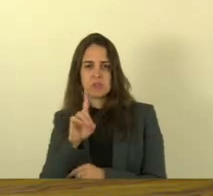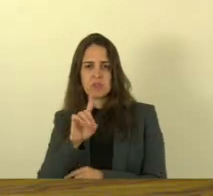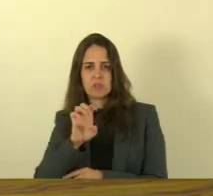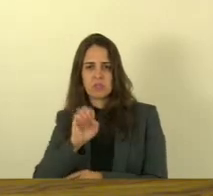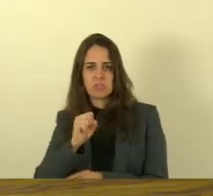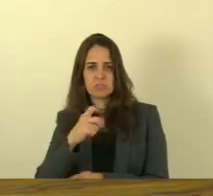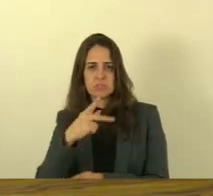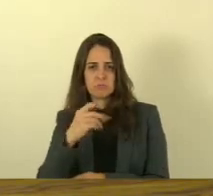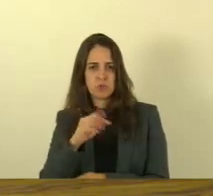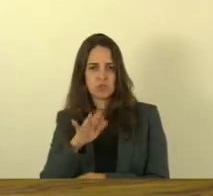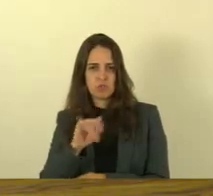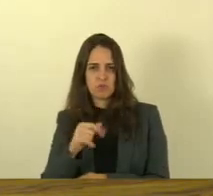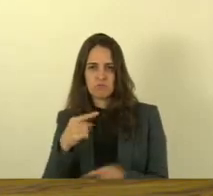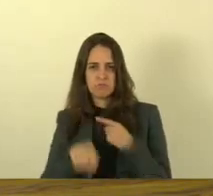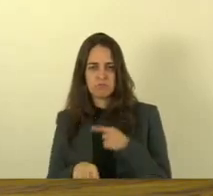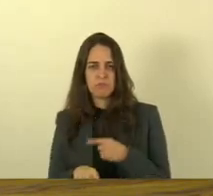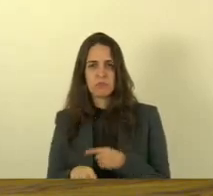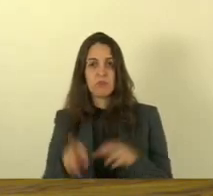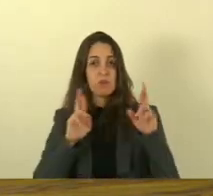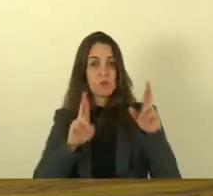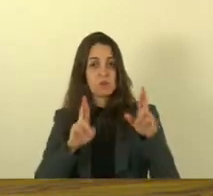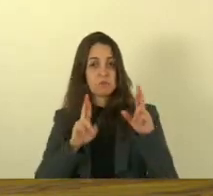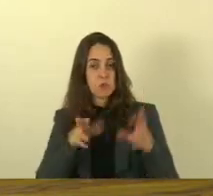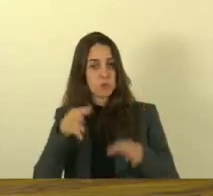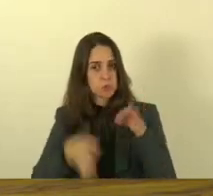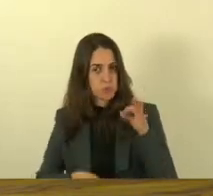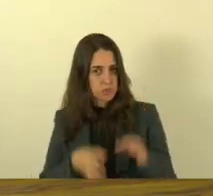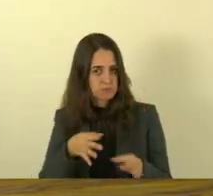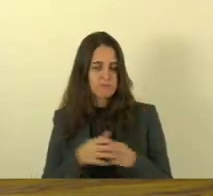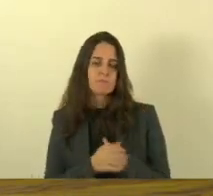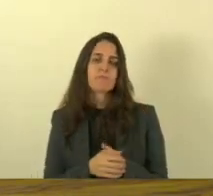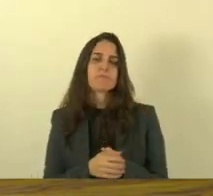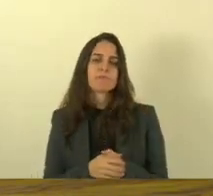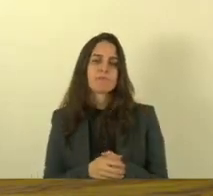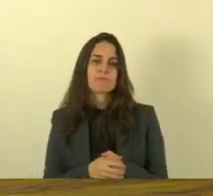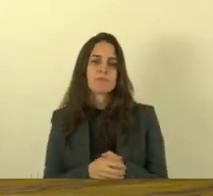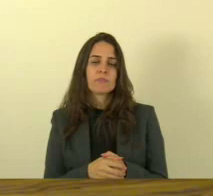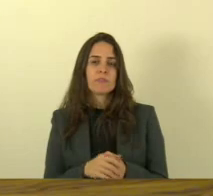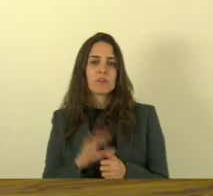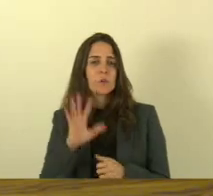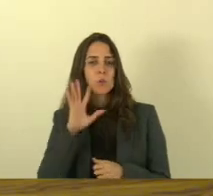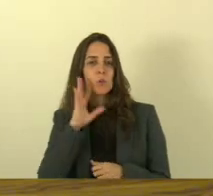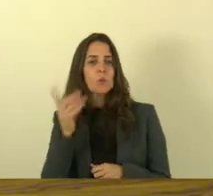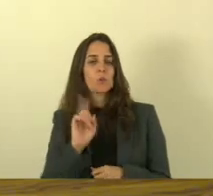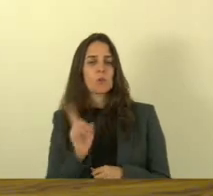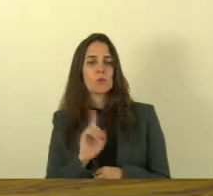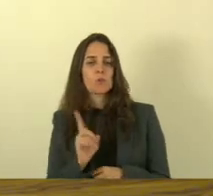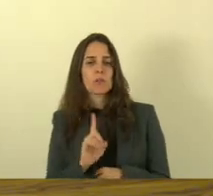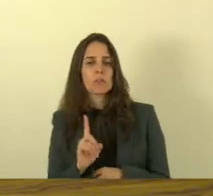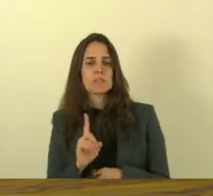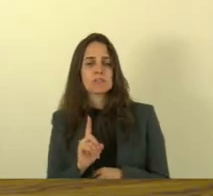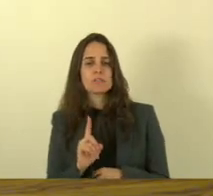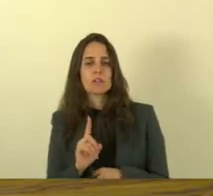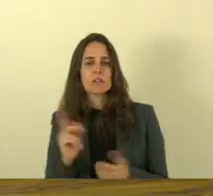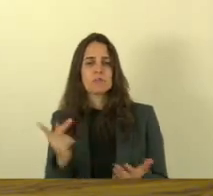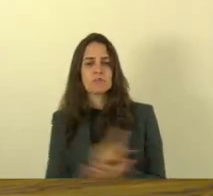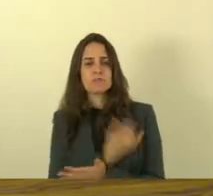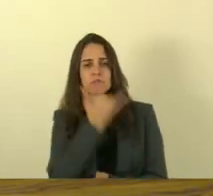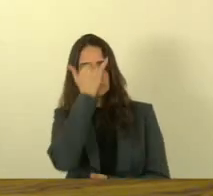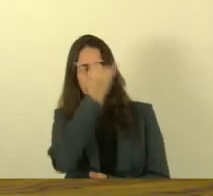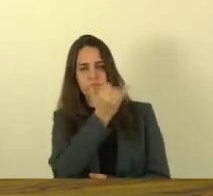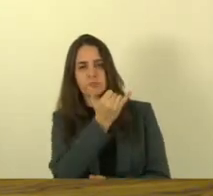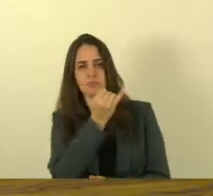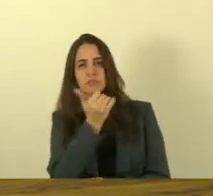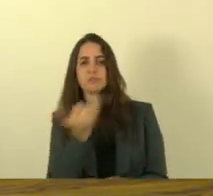espero que a justiça seja feita e que esse calote não seja dado na Desportiva Ferroviária que não